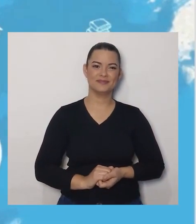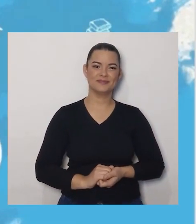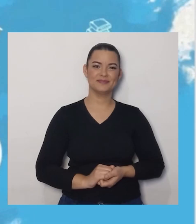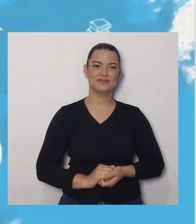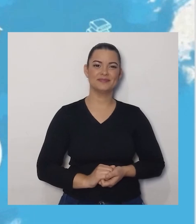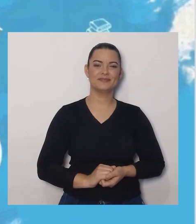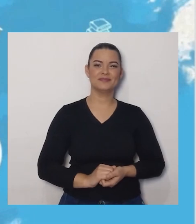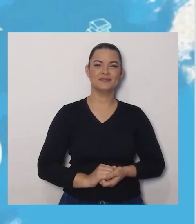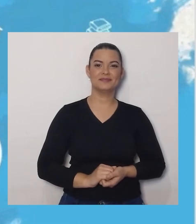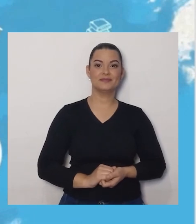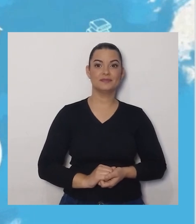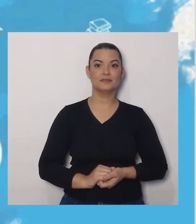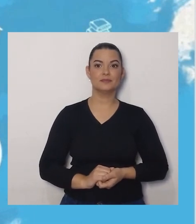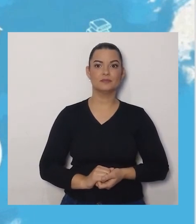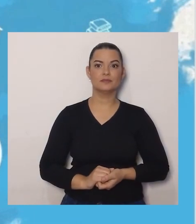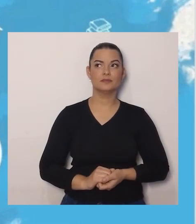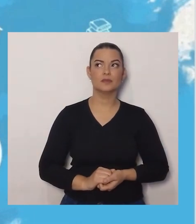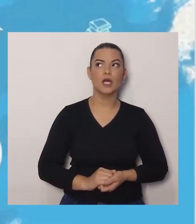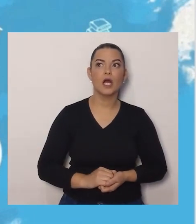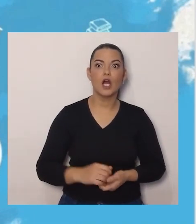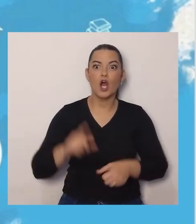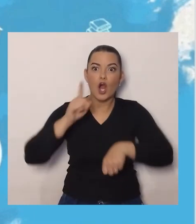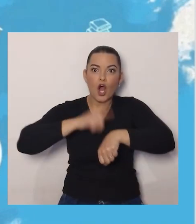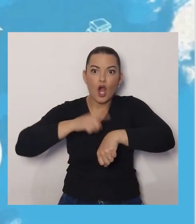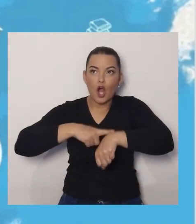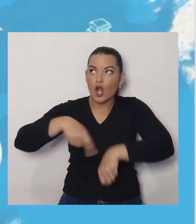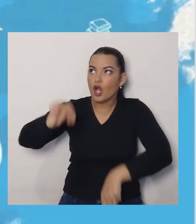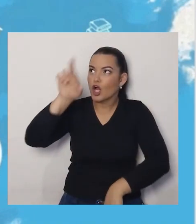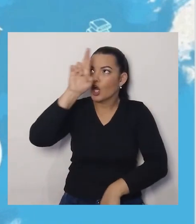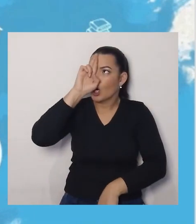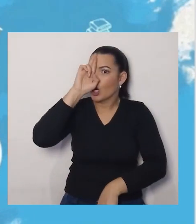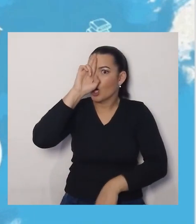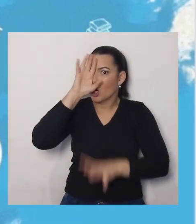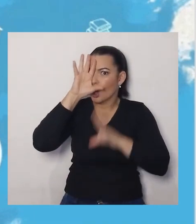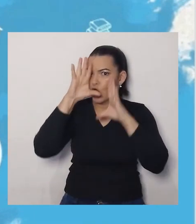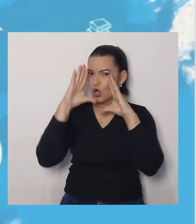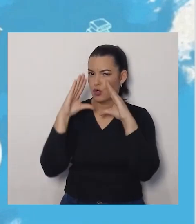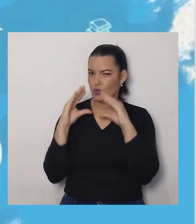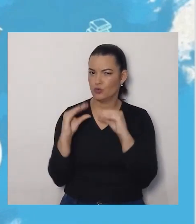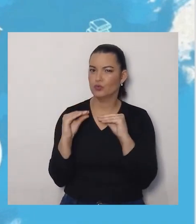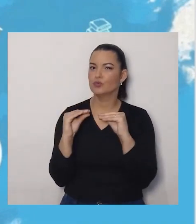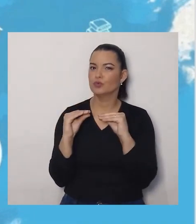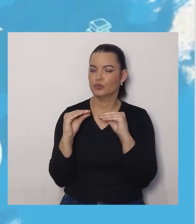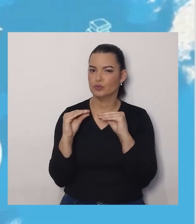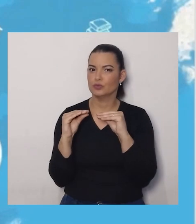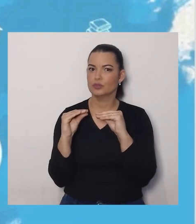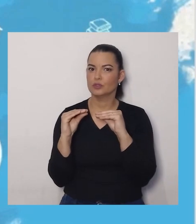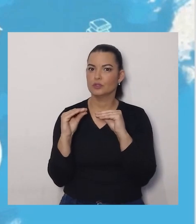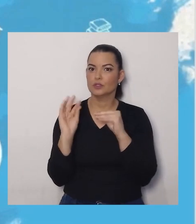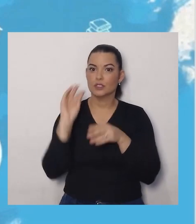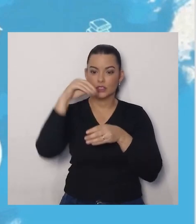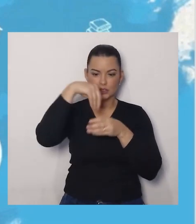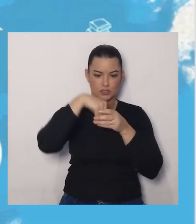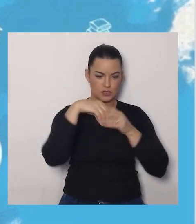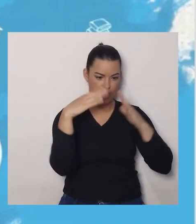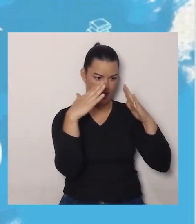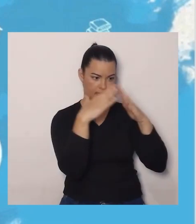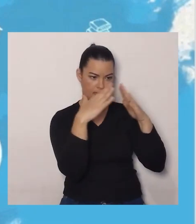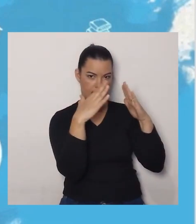Era meia-noite, Uma casa mal